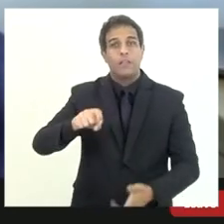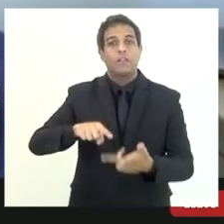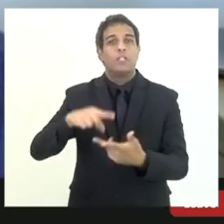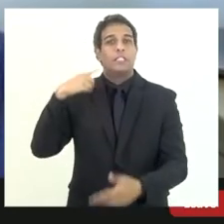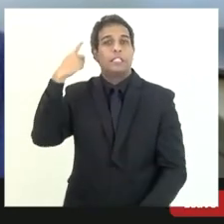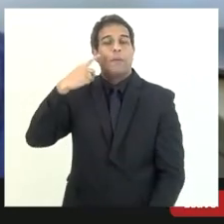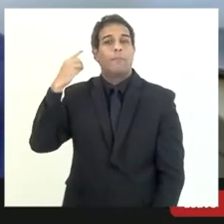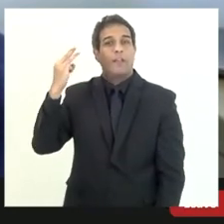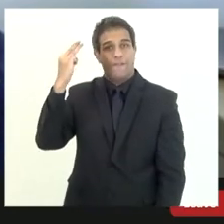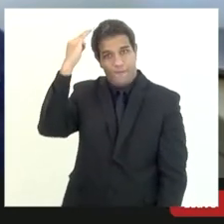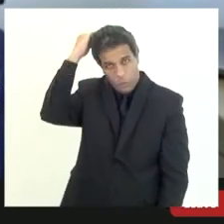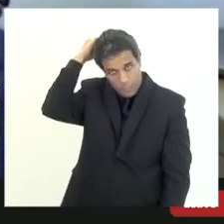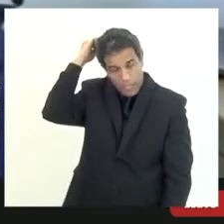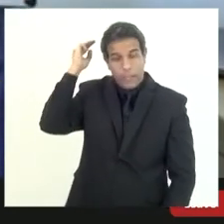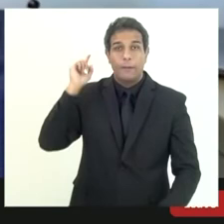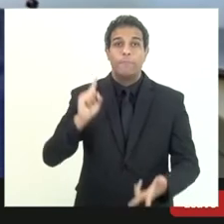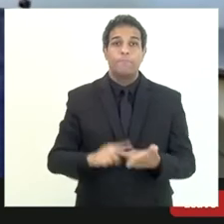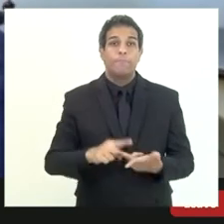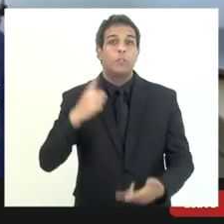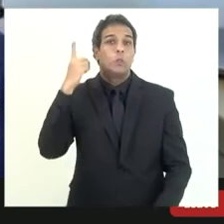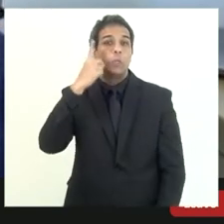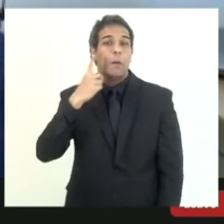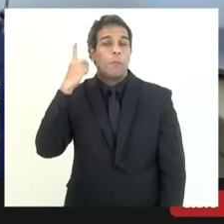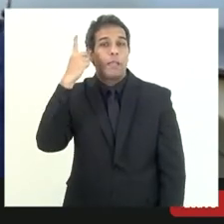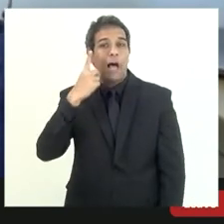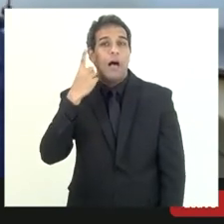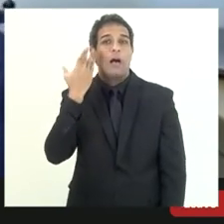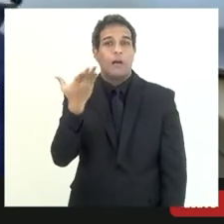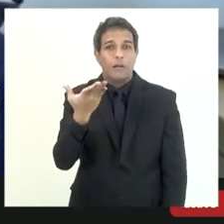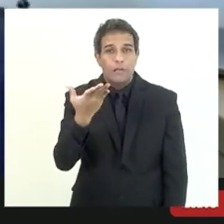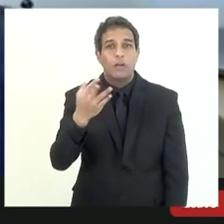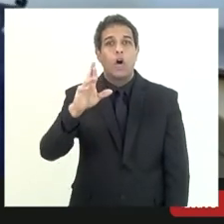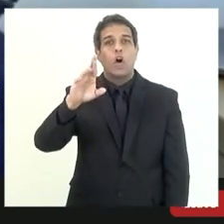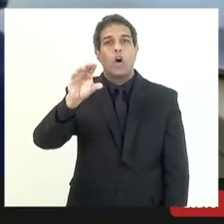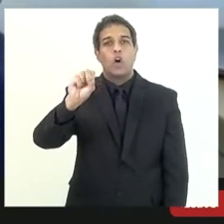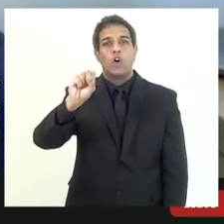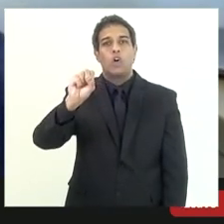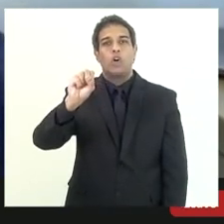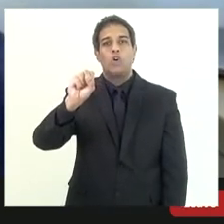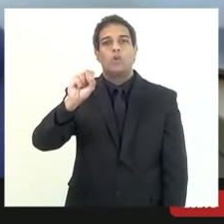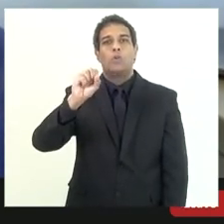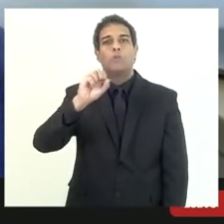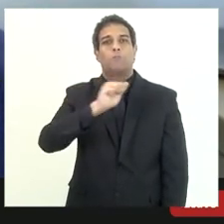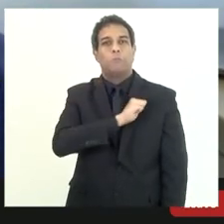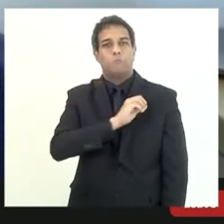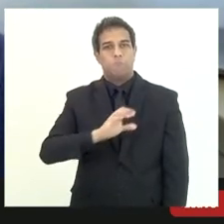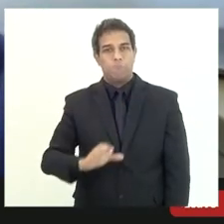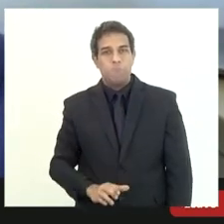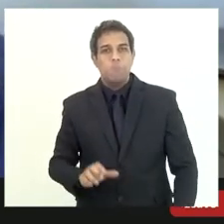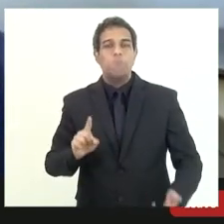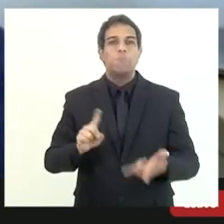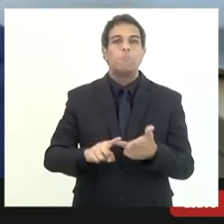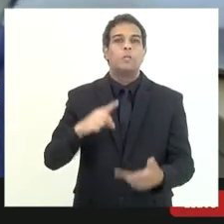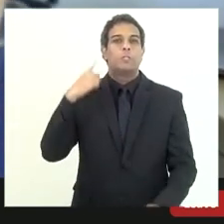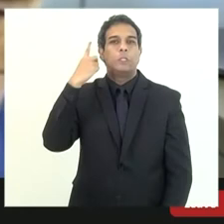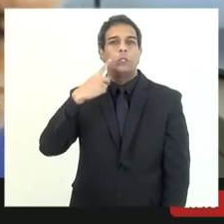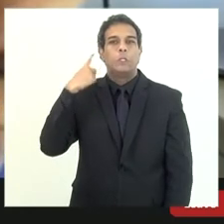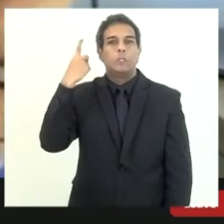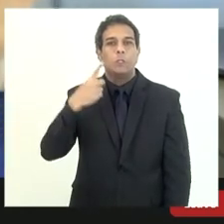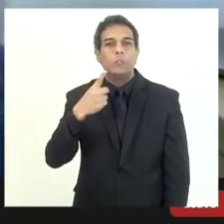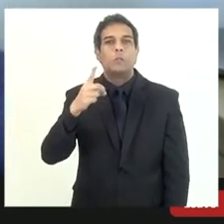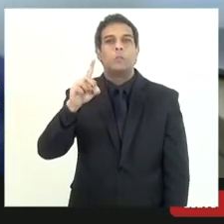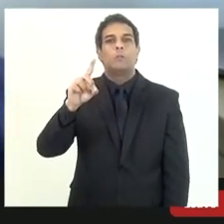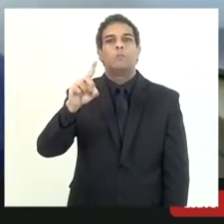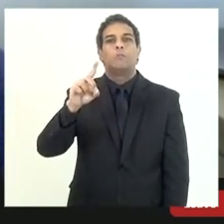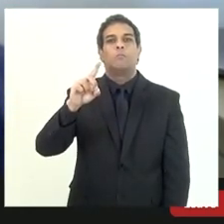o deputado Rosenberg Márcio Pacheco Zendam